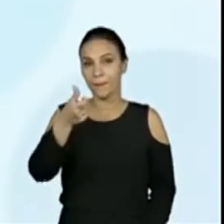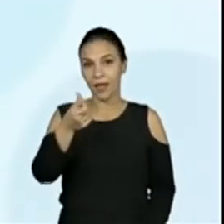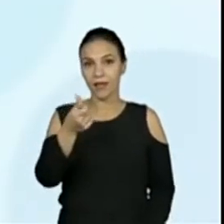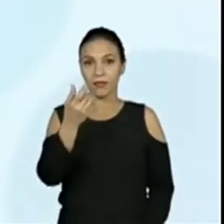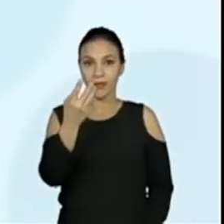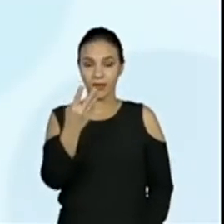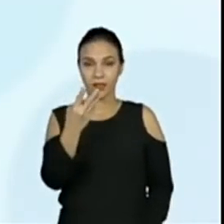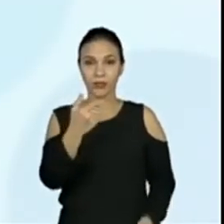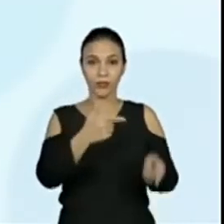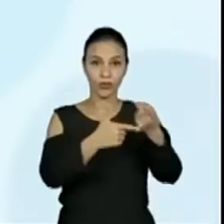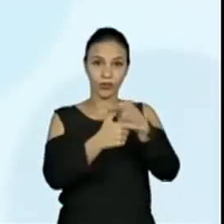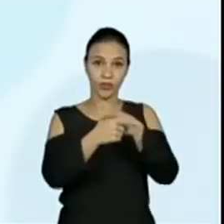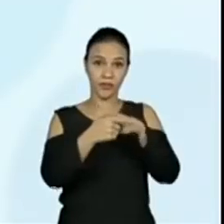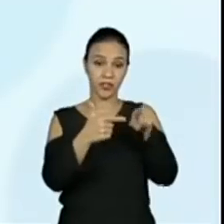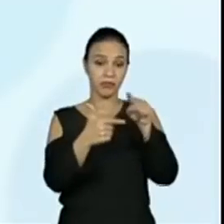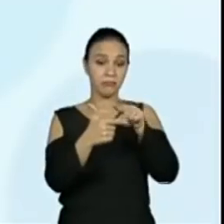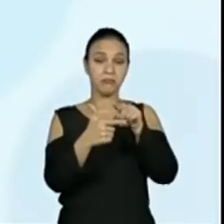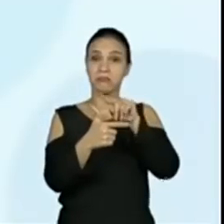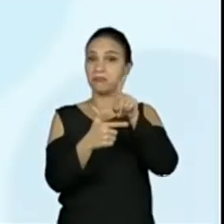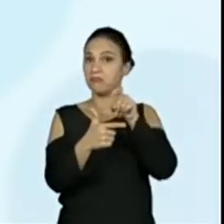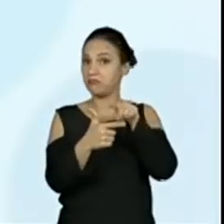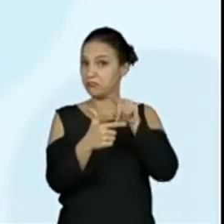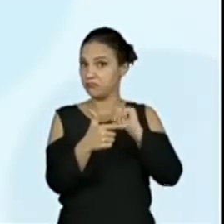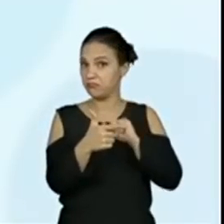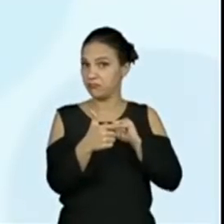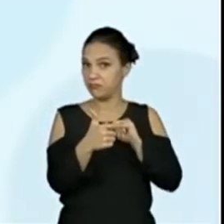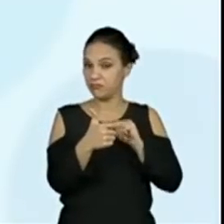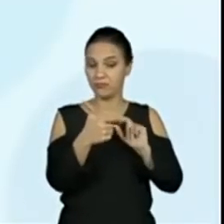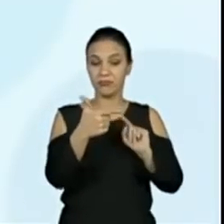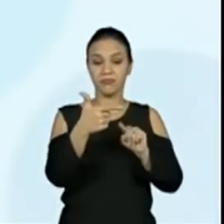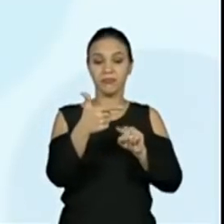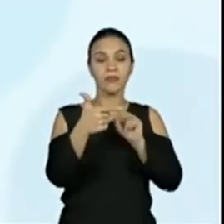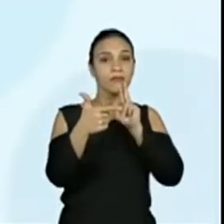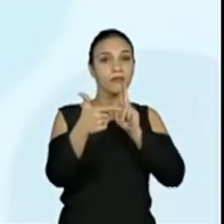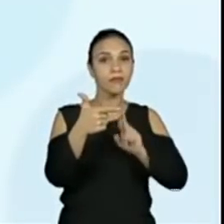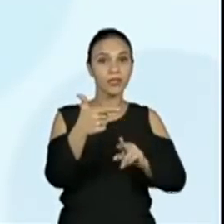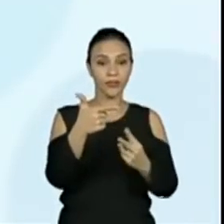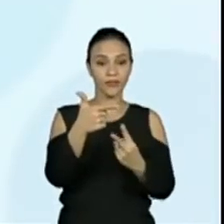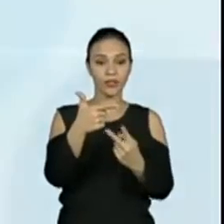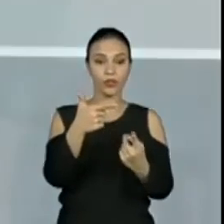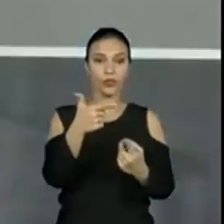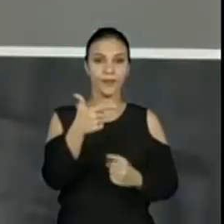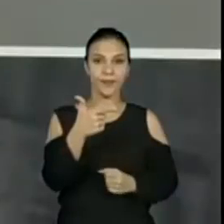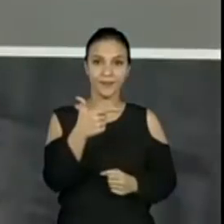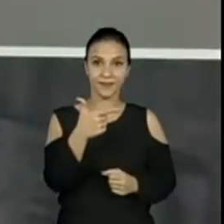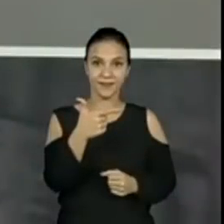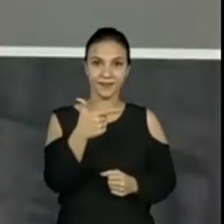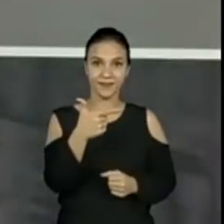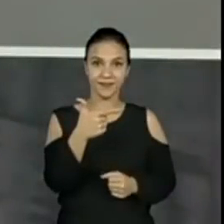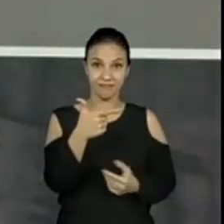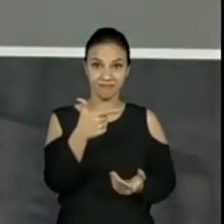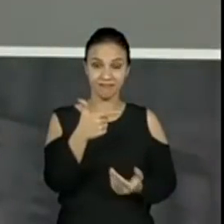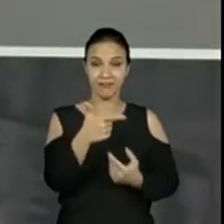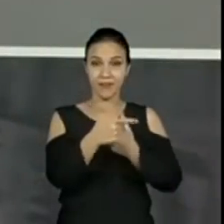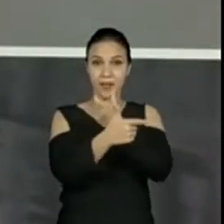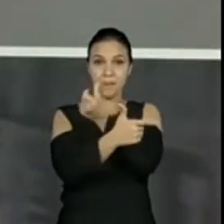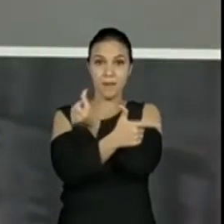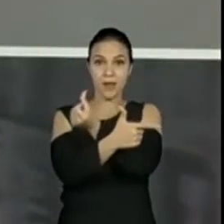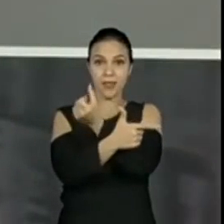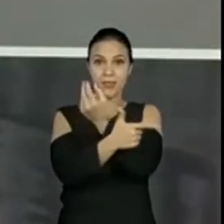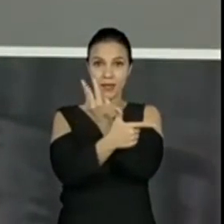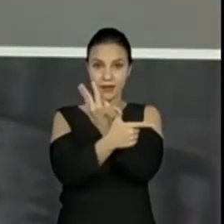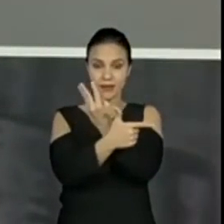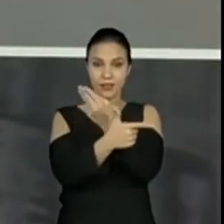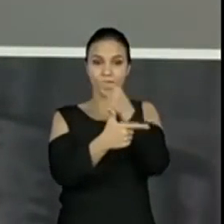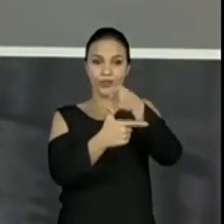63 dividido por um número que vai dar 21. 63 foi dividido por